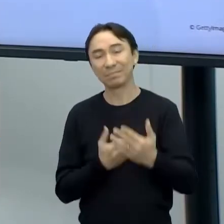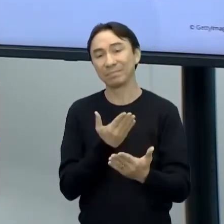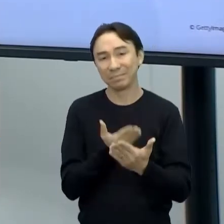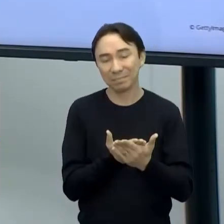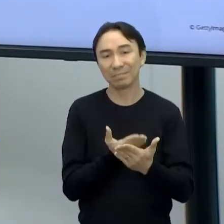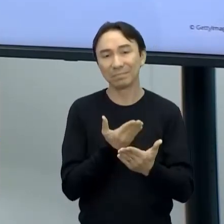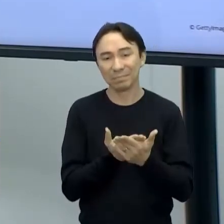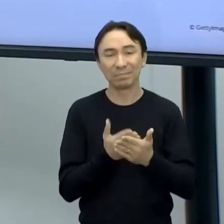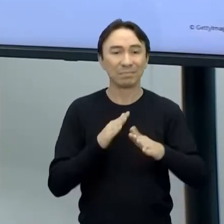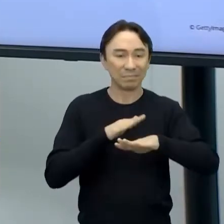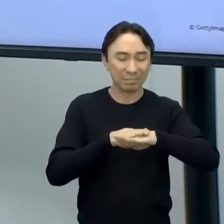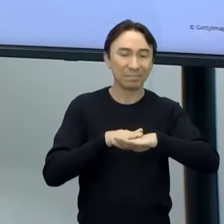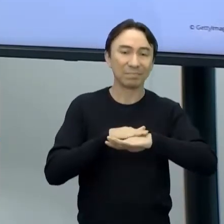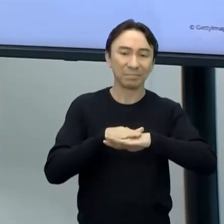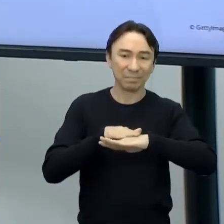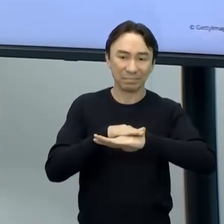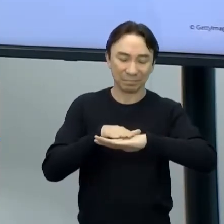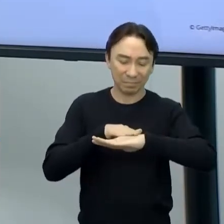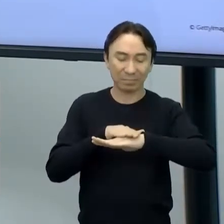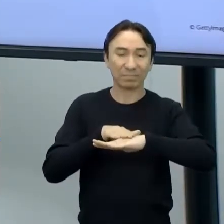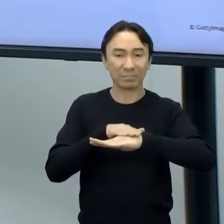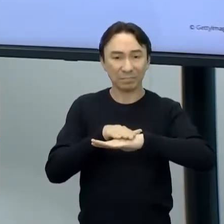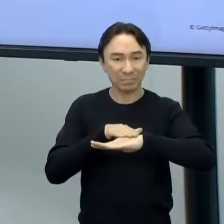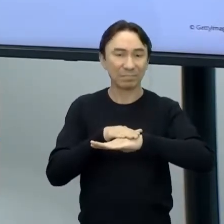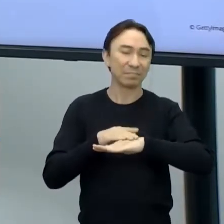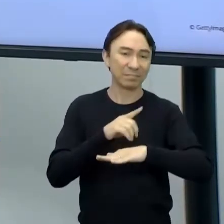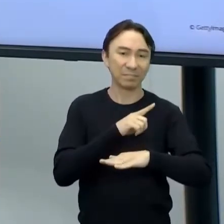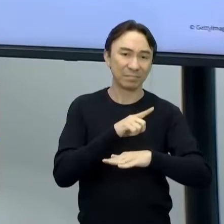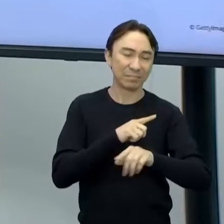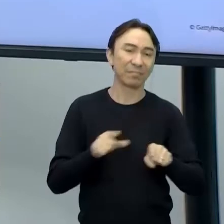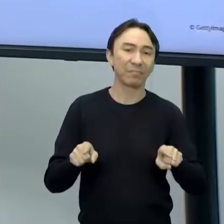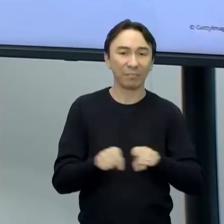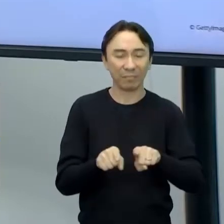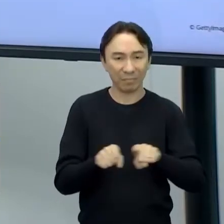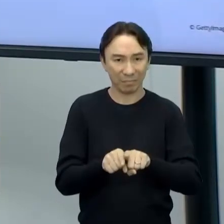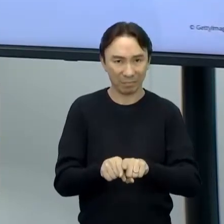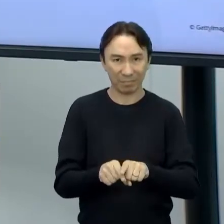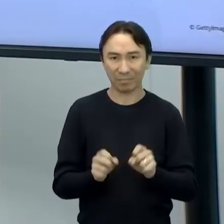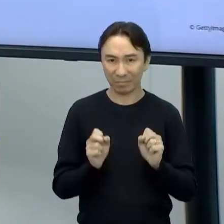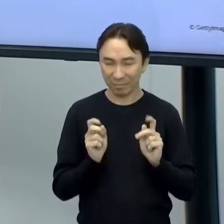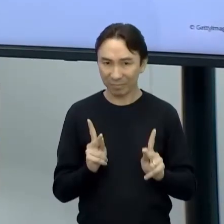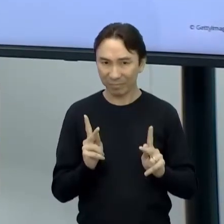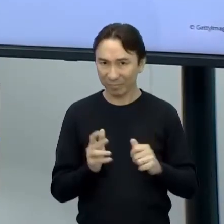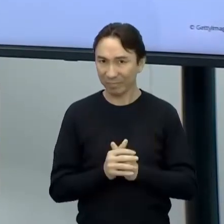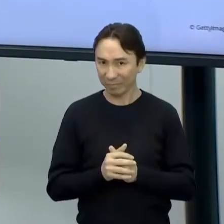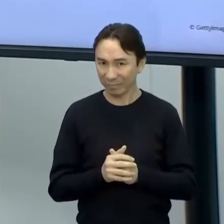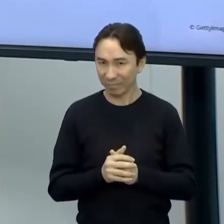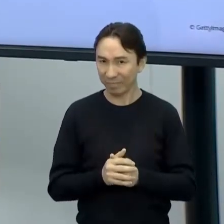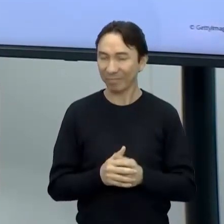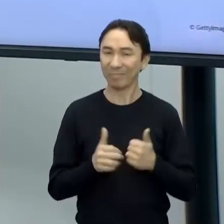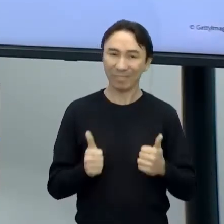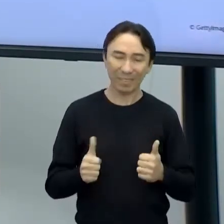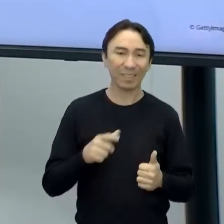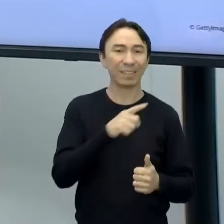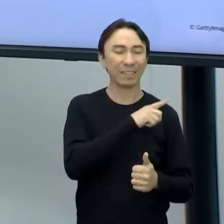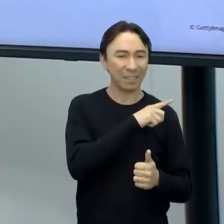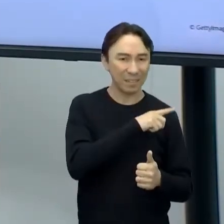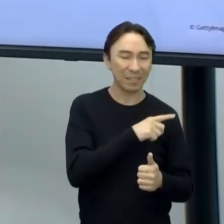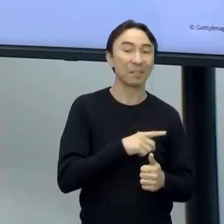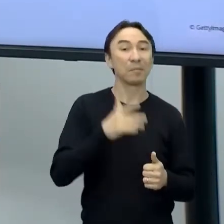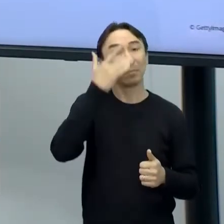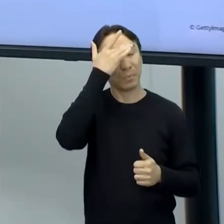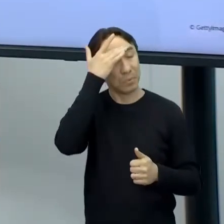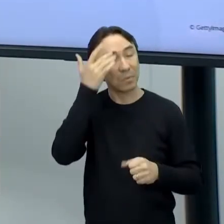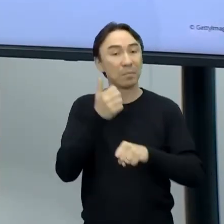que vão consolidar a fala da professora Juliana. Nada melhor do que um especialista para falar sobre aquilo que ele